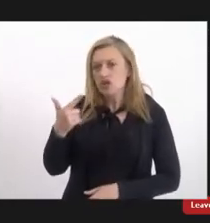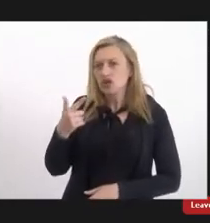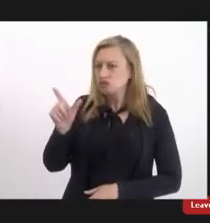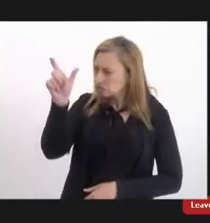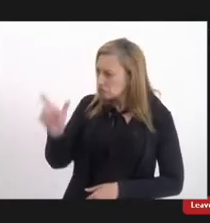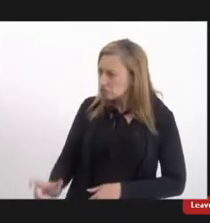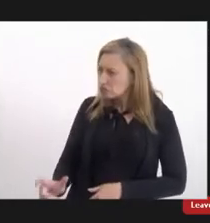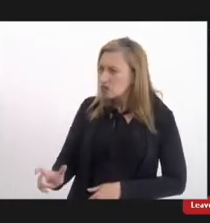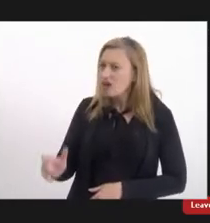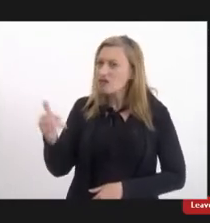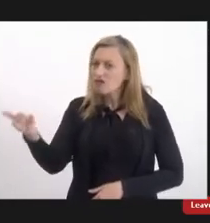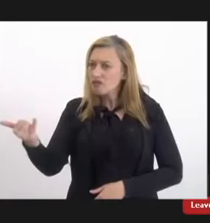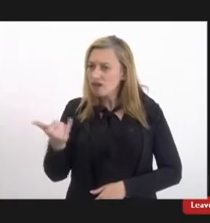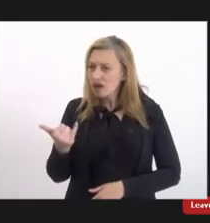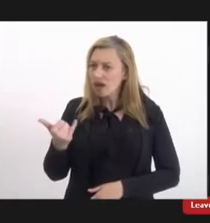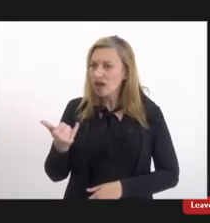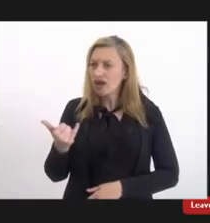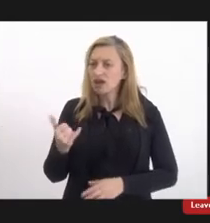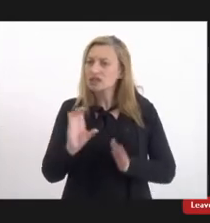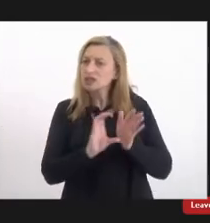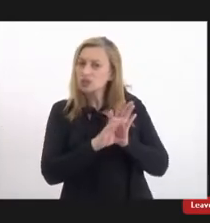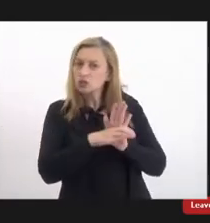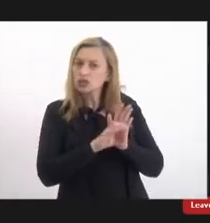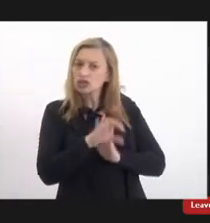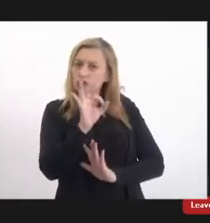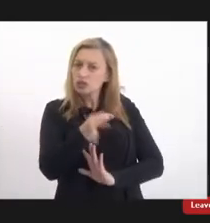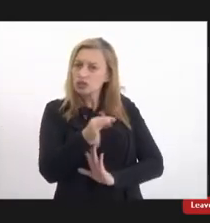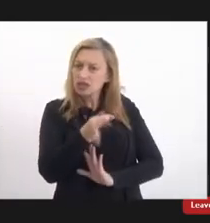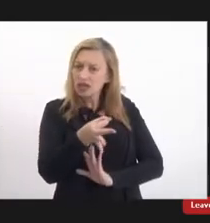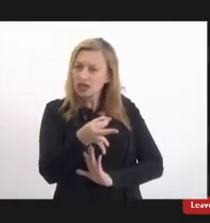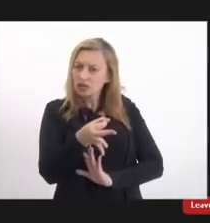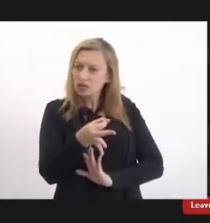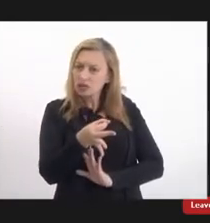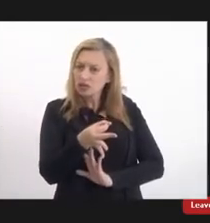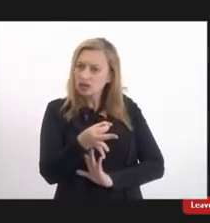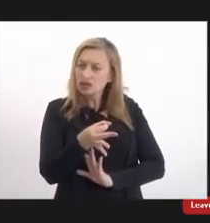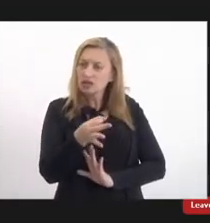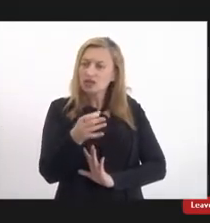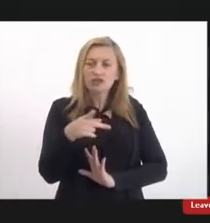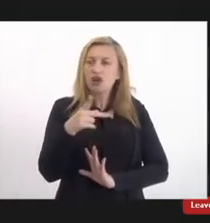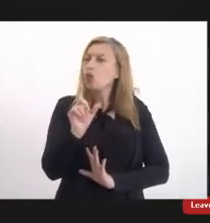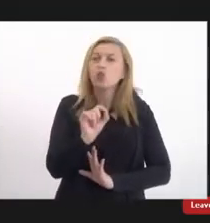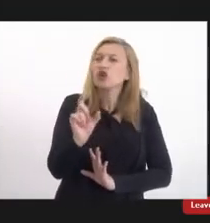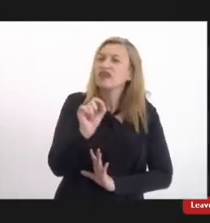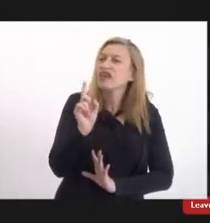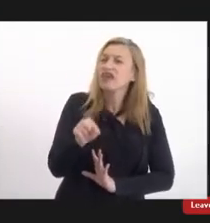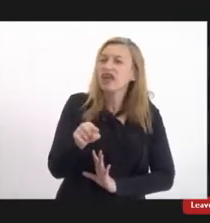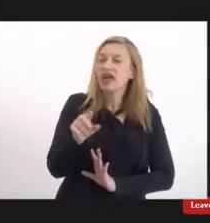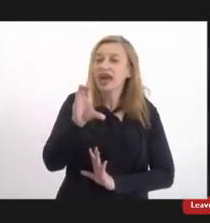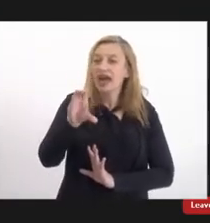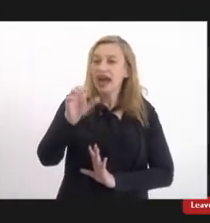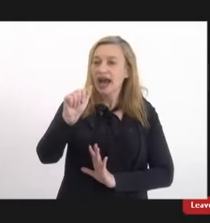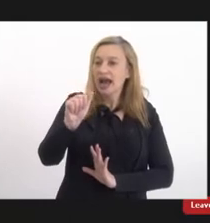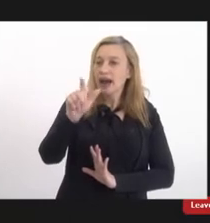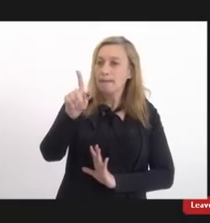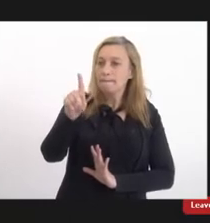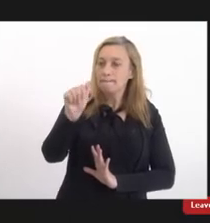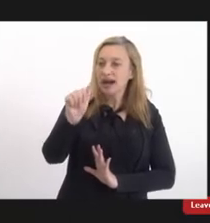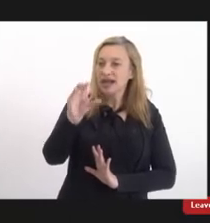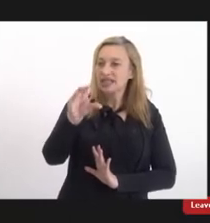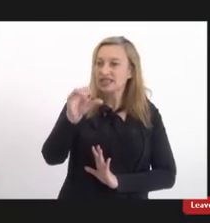né trazer esse conceito de fato e trazer para a gente o que é o capacitismo essa